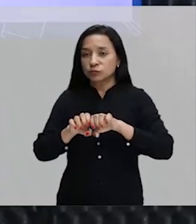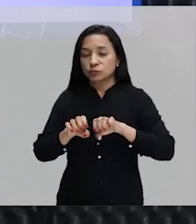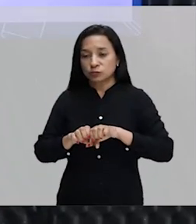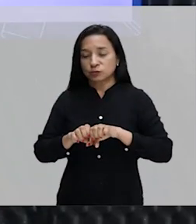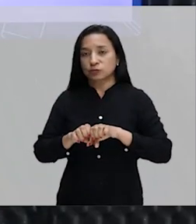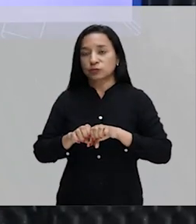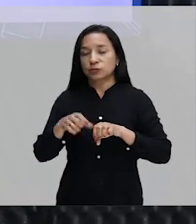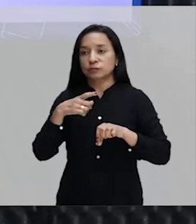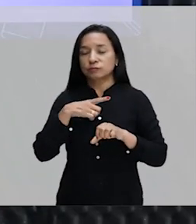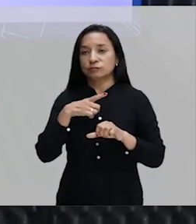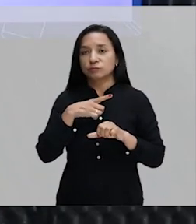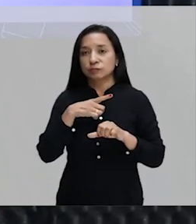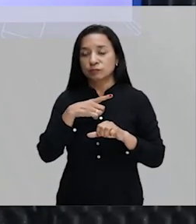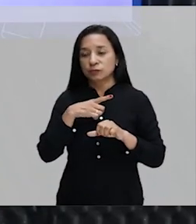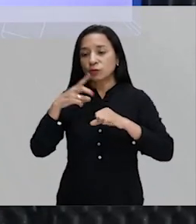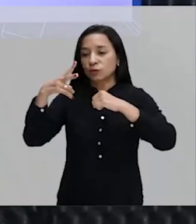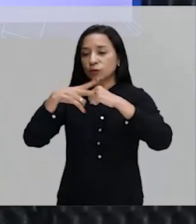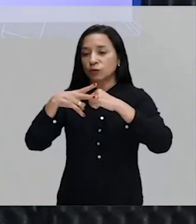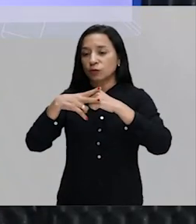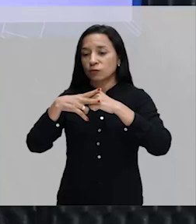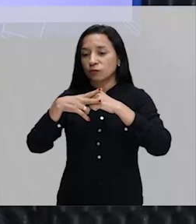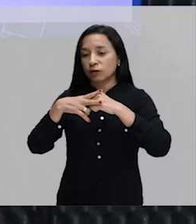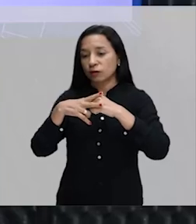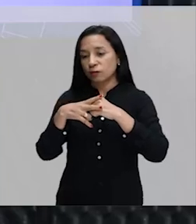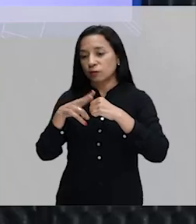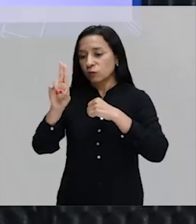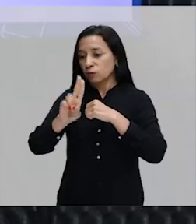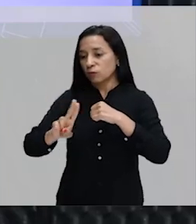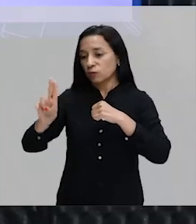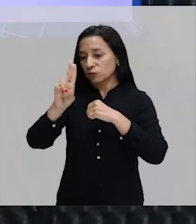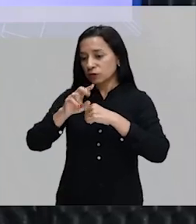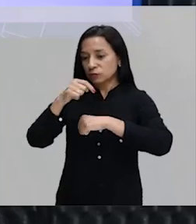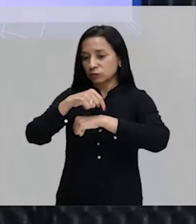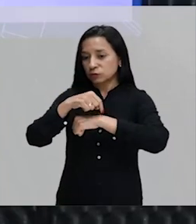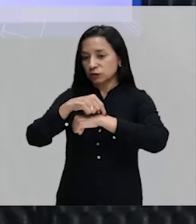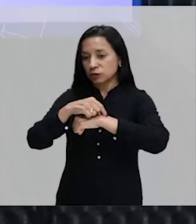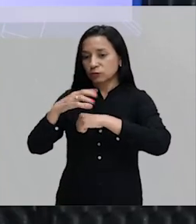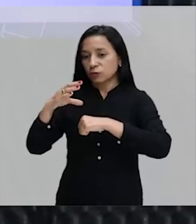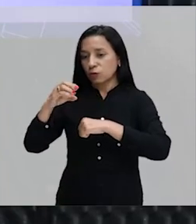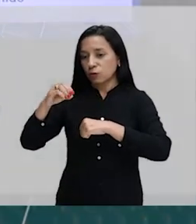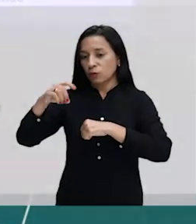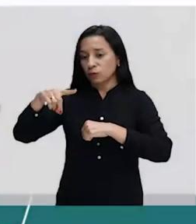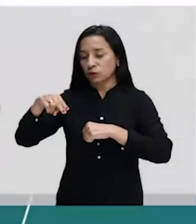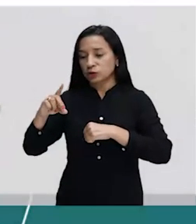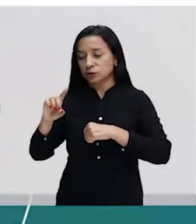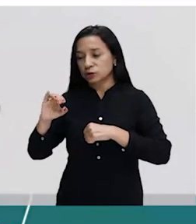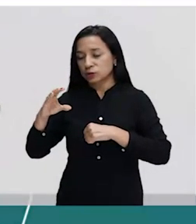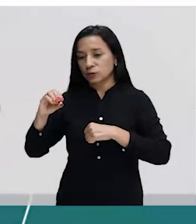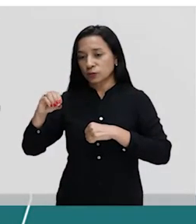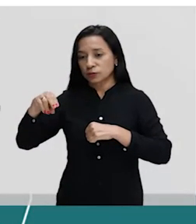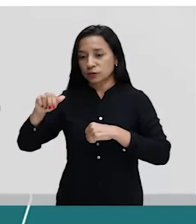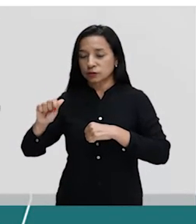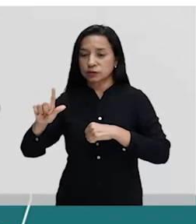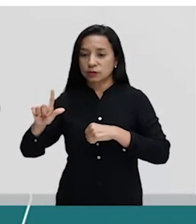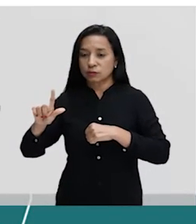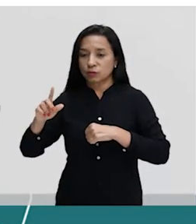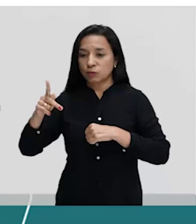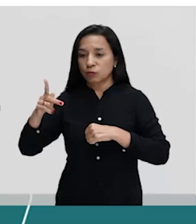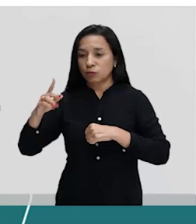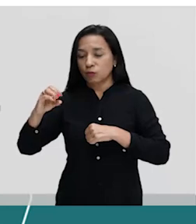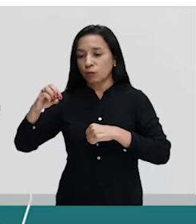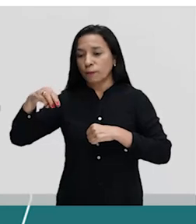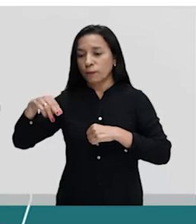o verbo está conjugado no tempo condicional compuesto subjuntivo